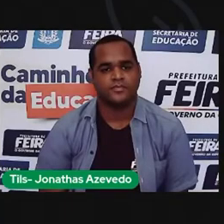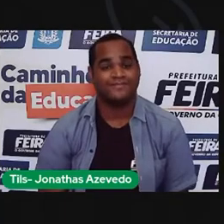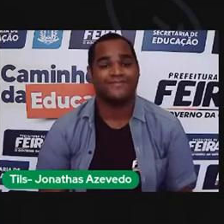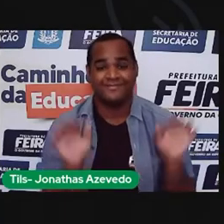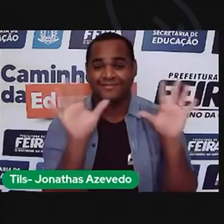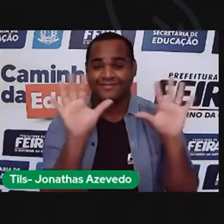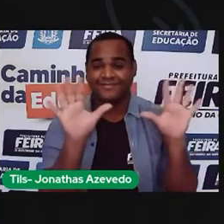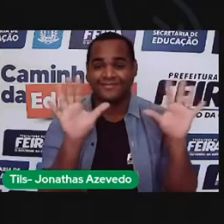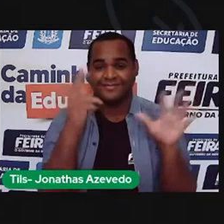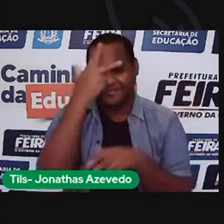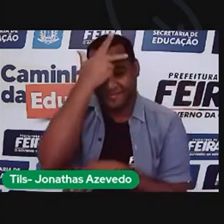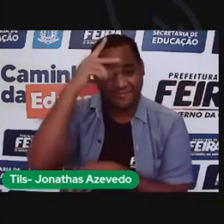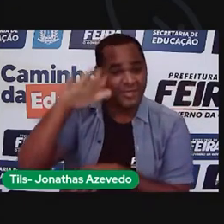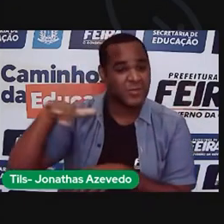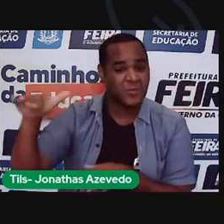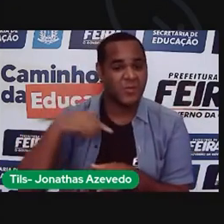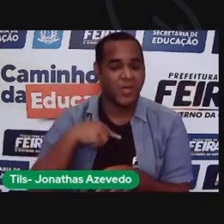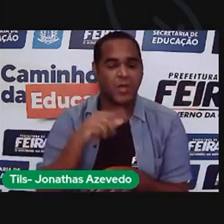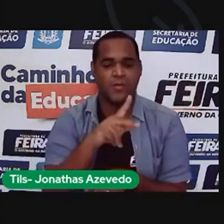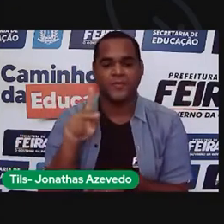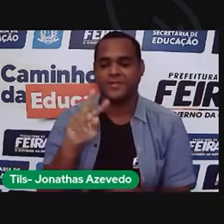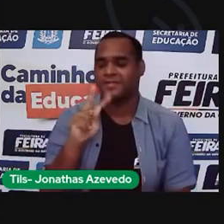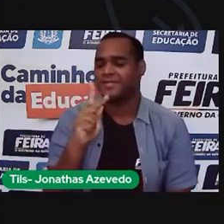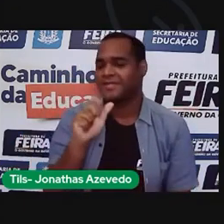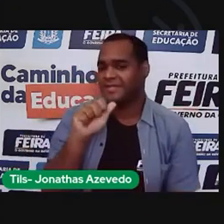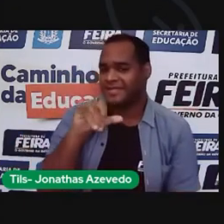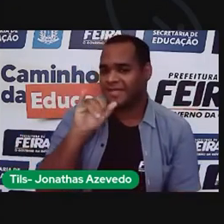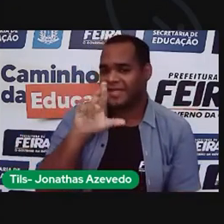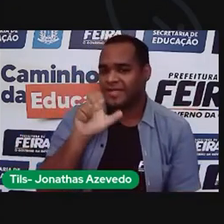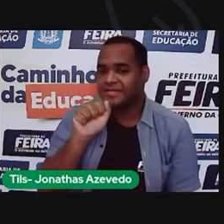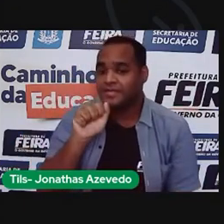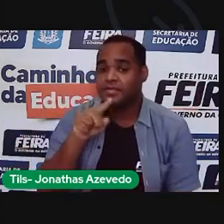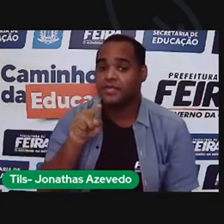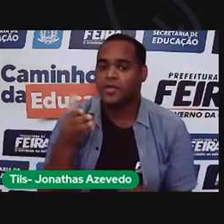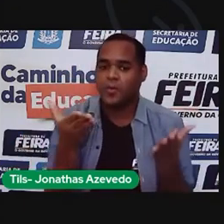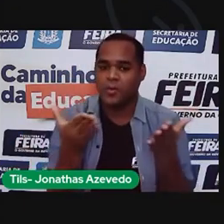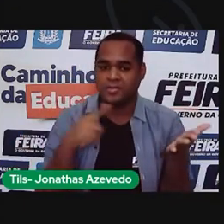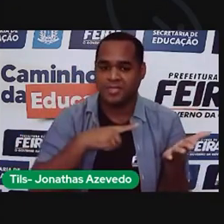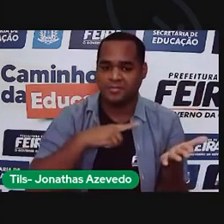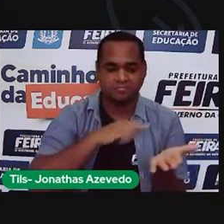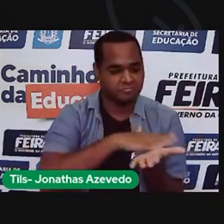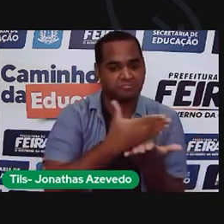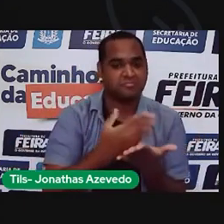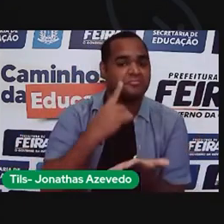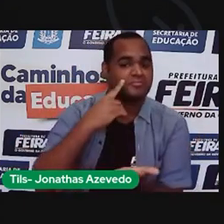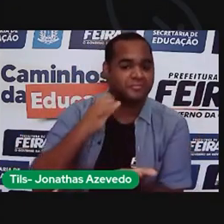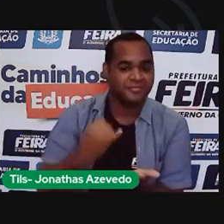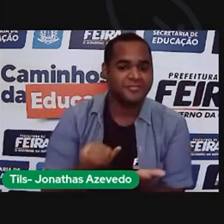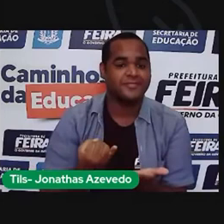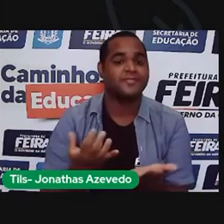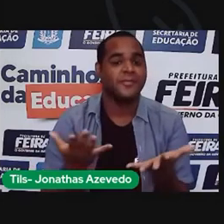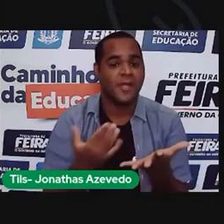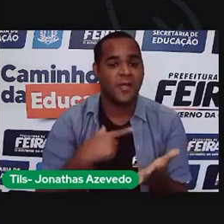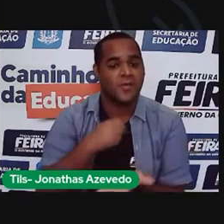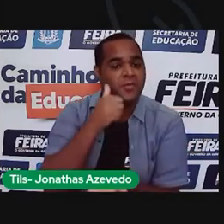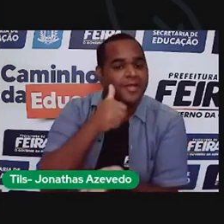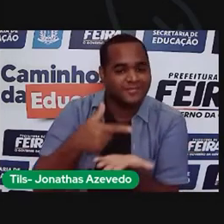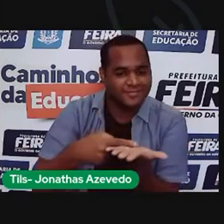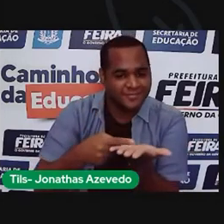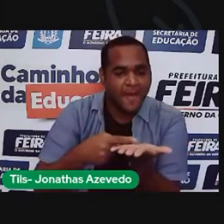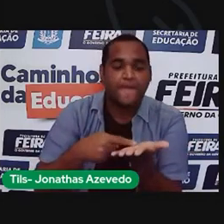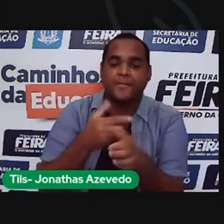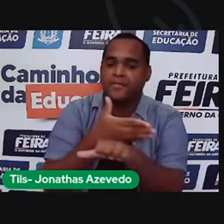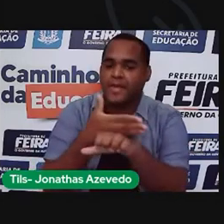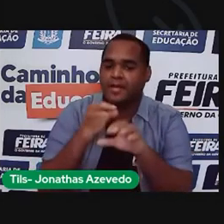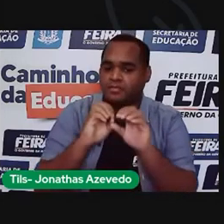Olá pessoal, eu sou a professora Tara Santos de Ciências, hoje a gente tem aqui o intérprete o Jonathan, eu sou uma mulher de pele clara,